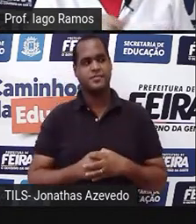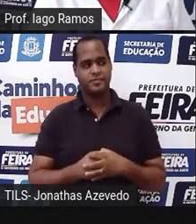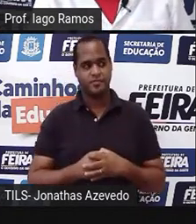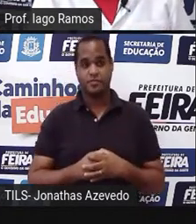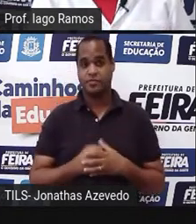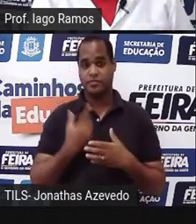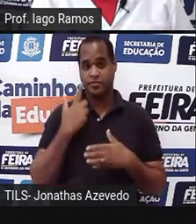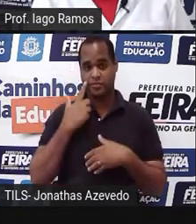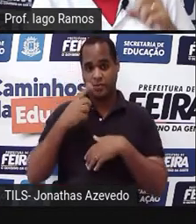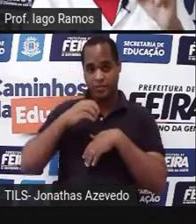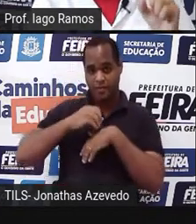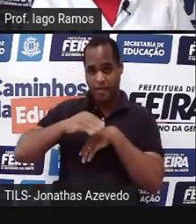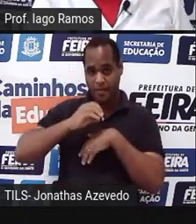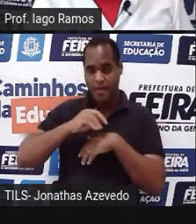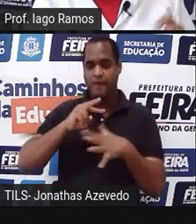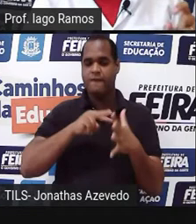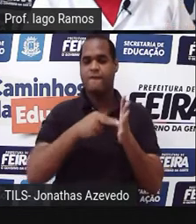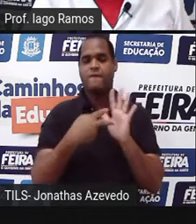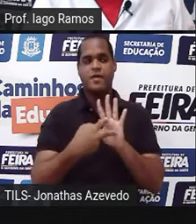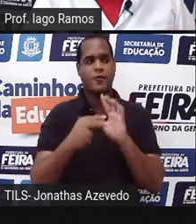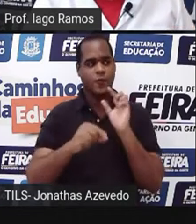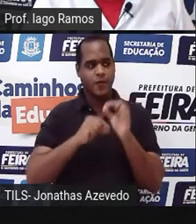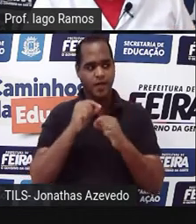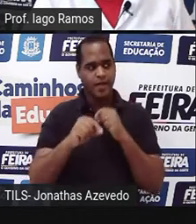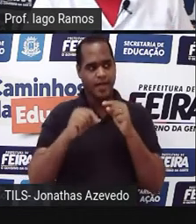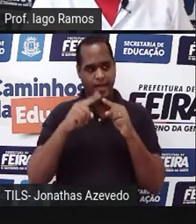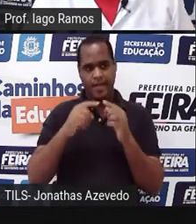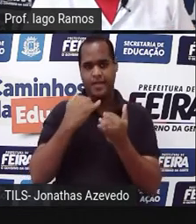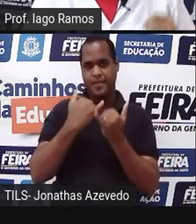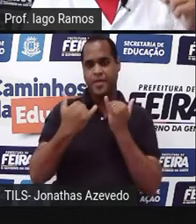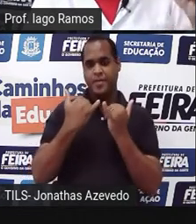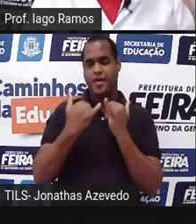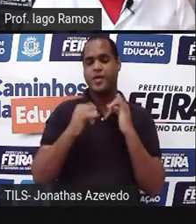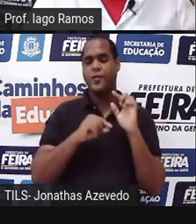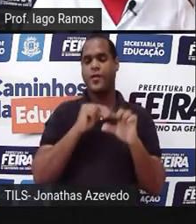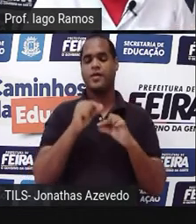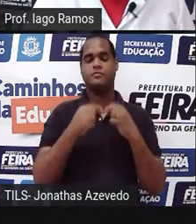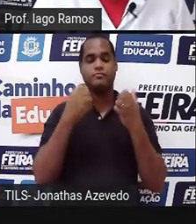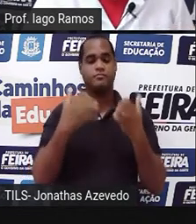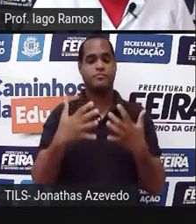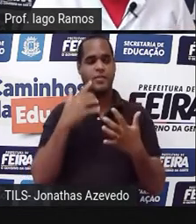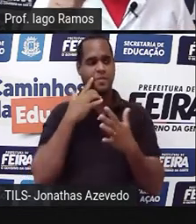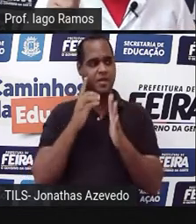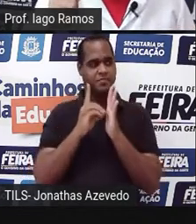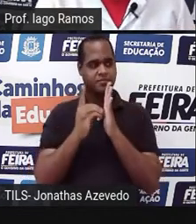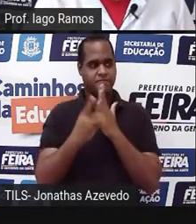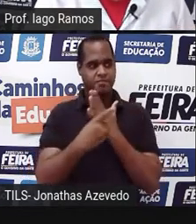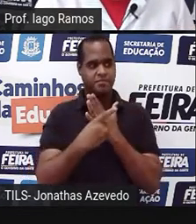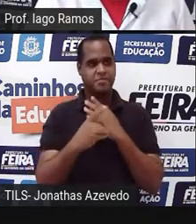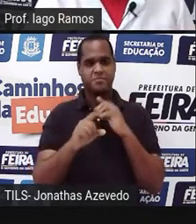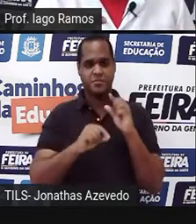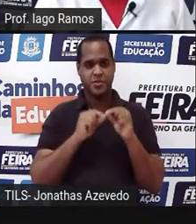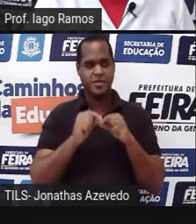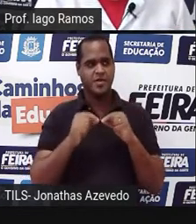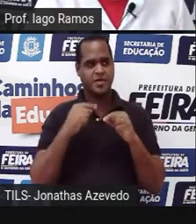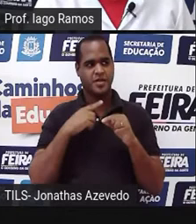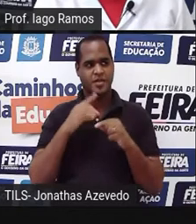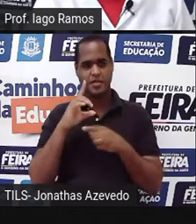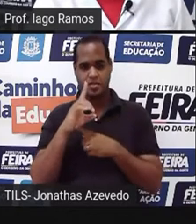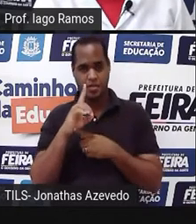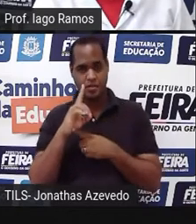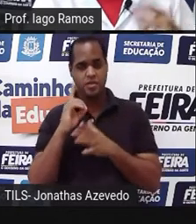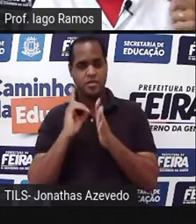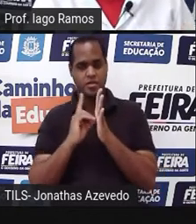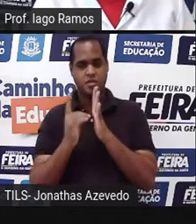Eu vou trazer o significado do que é semelhança com base em um dicionário. Esse dicionário, um dicionário